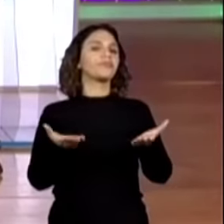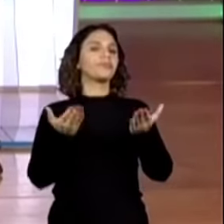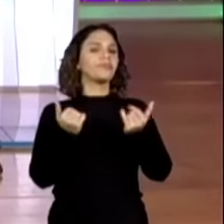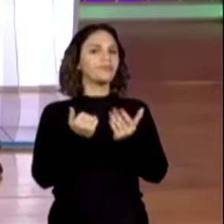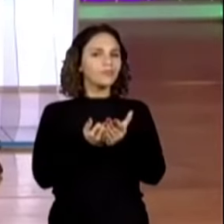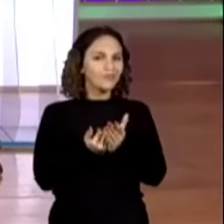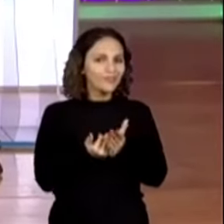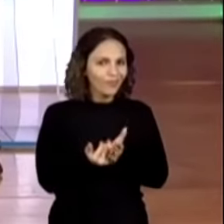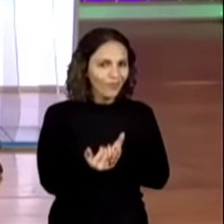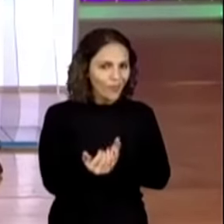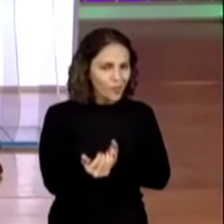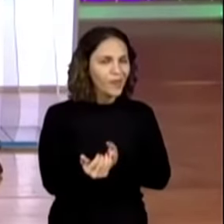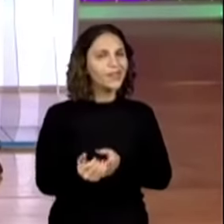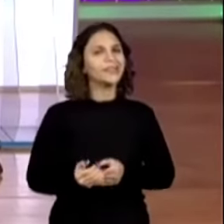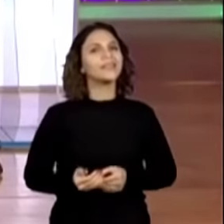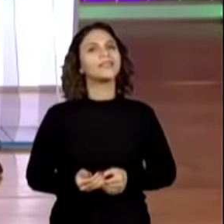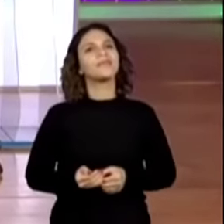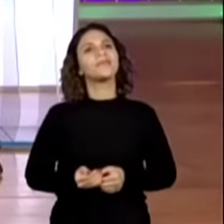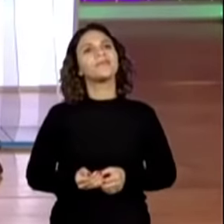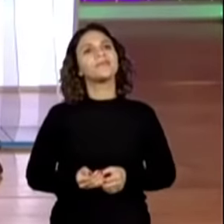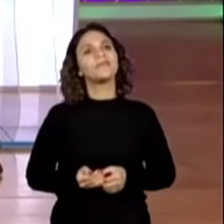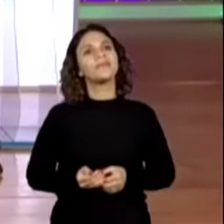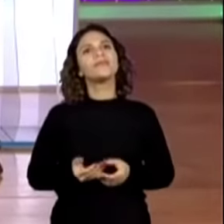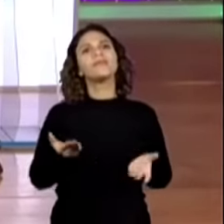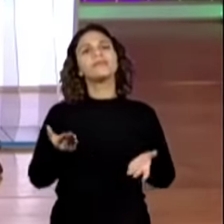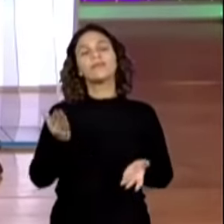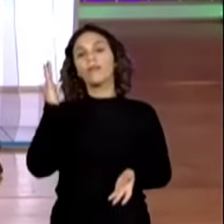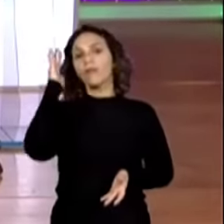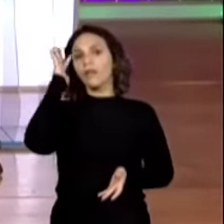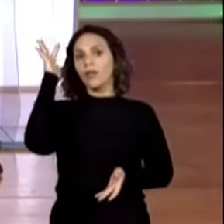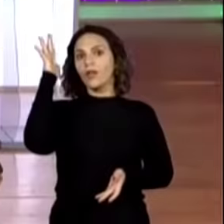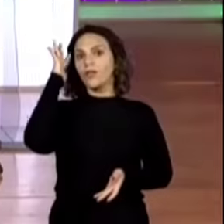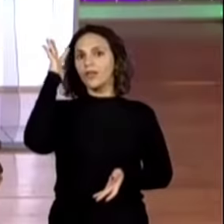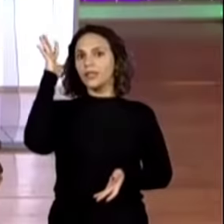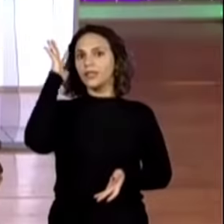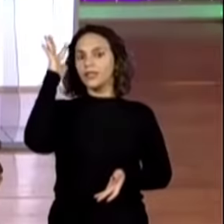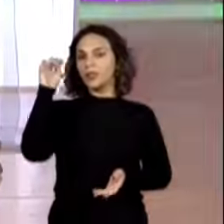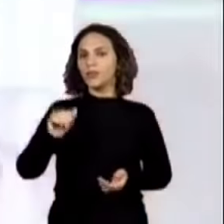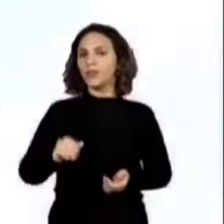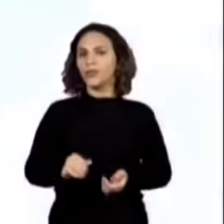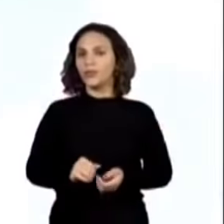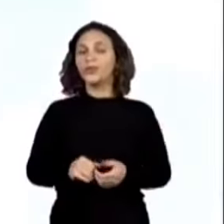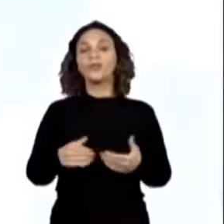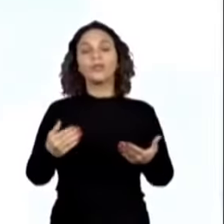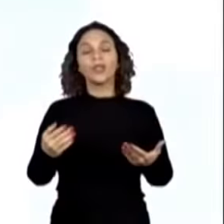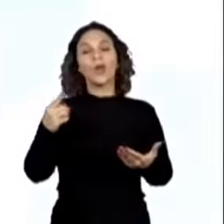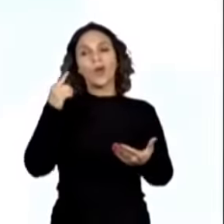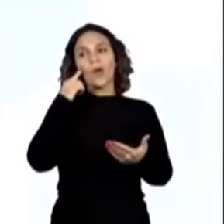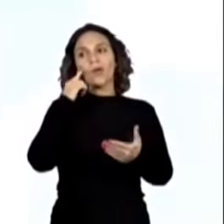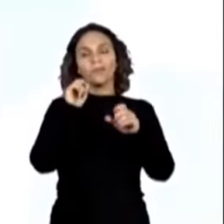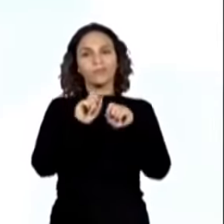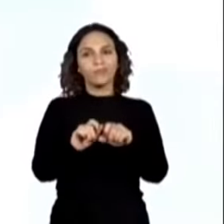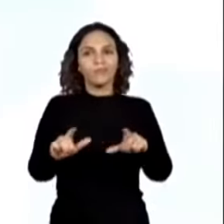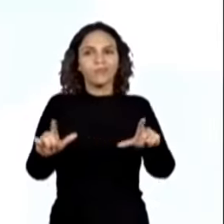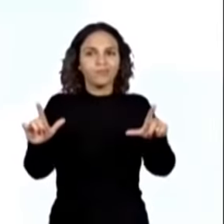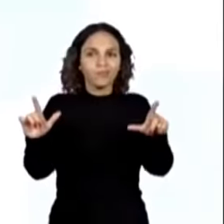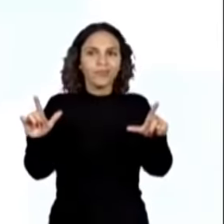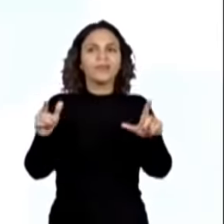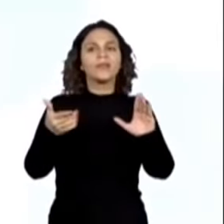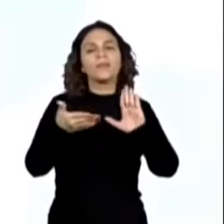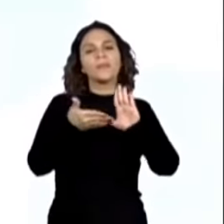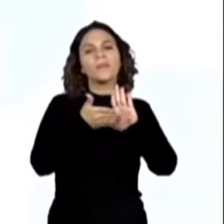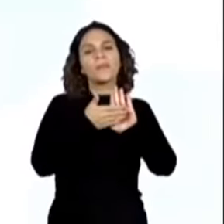começarmos, então, a reflexão, ou seja, a tela onde vocês veem a